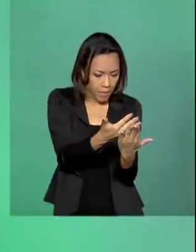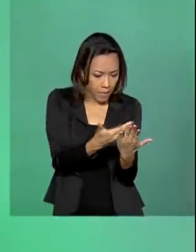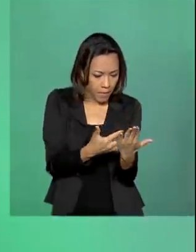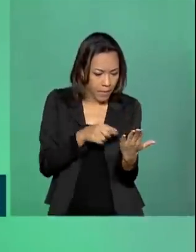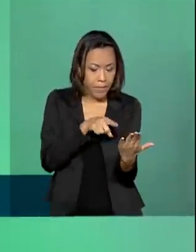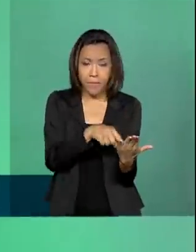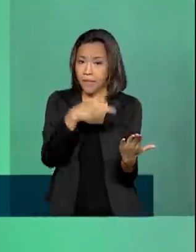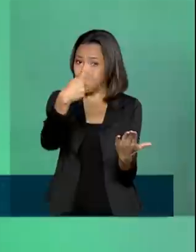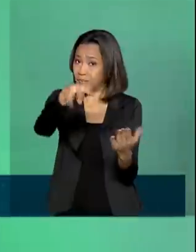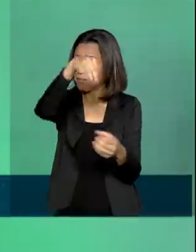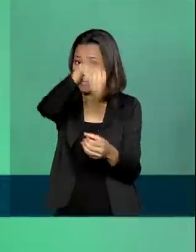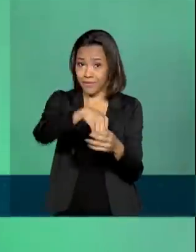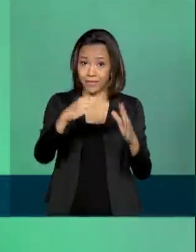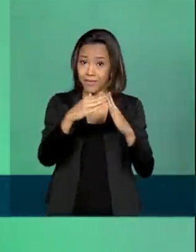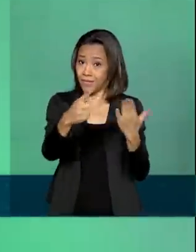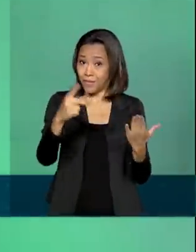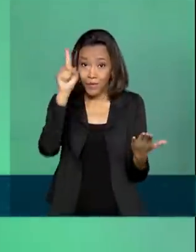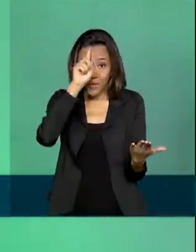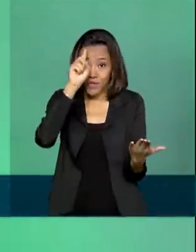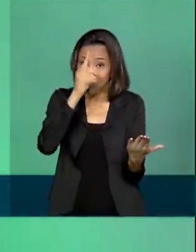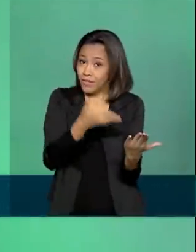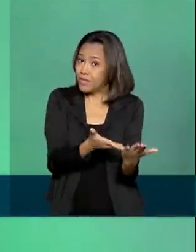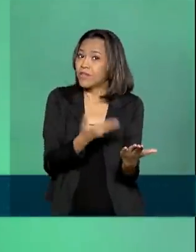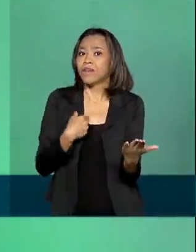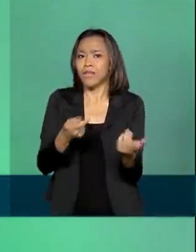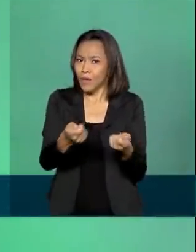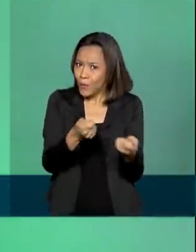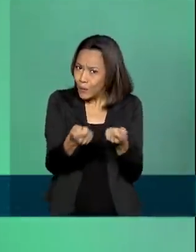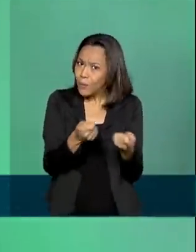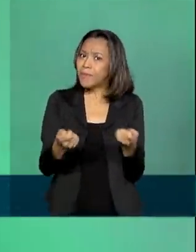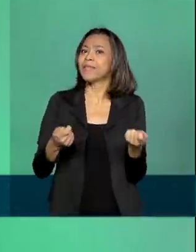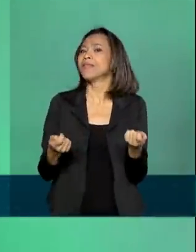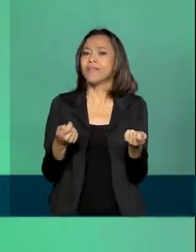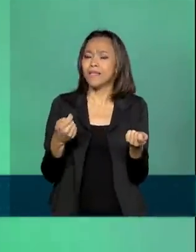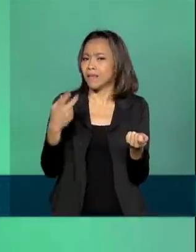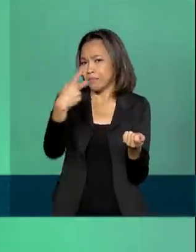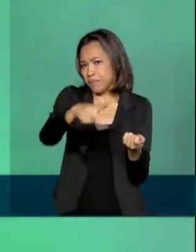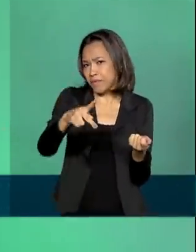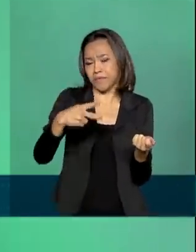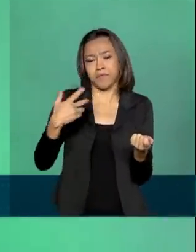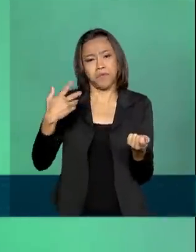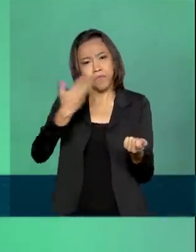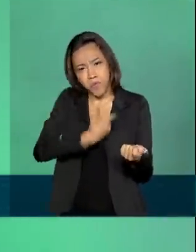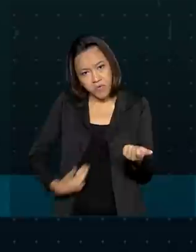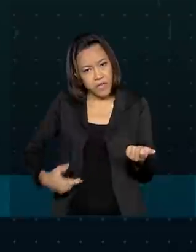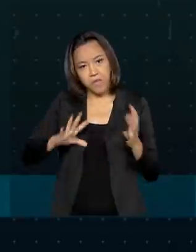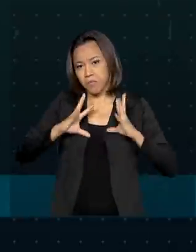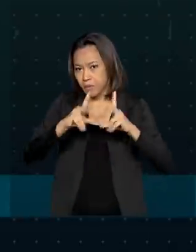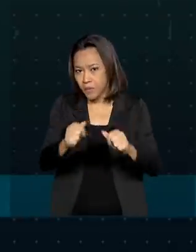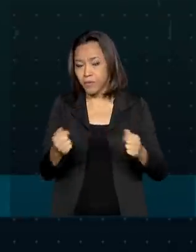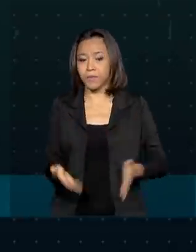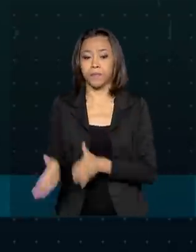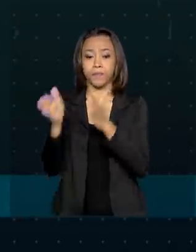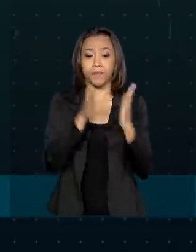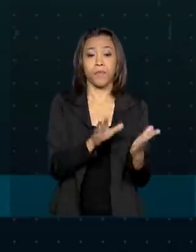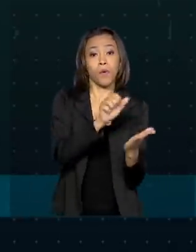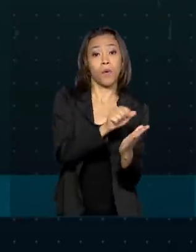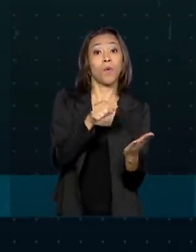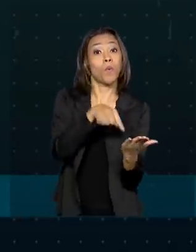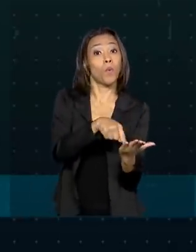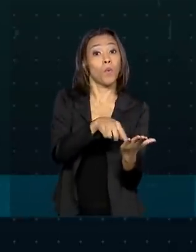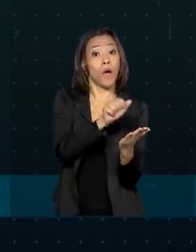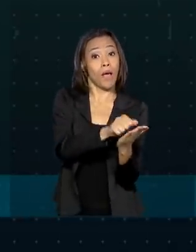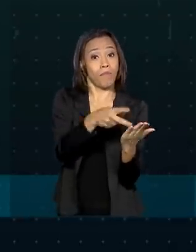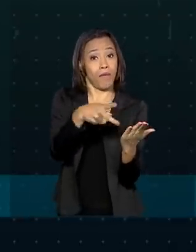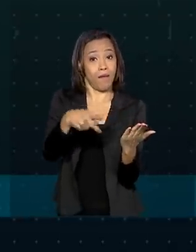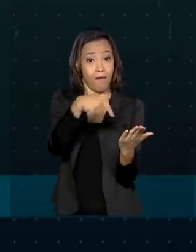comodidade para a sua vida, para seu dia a dia, e economia também de recursos para você, para o governo e para todos nós. O aplicativo Meu